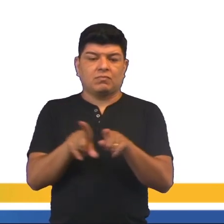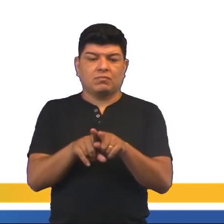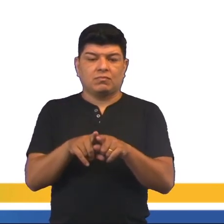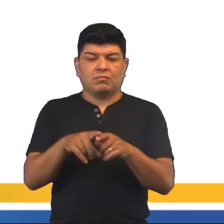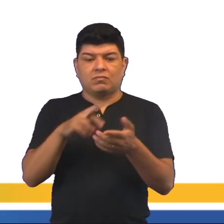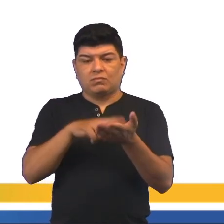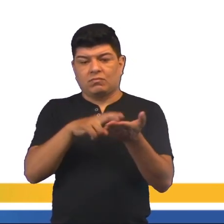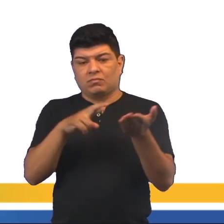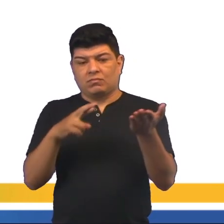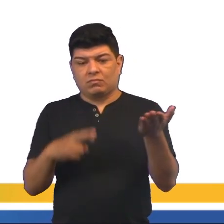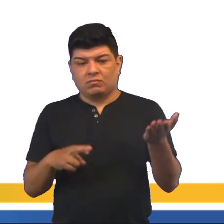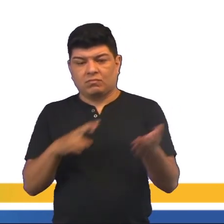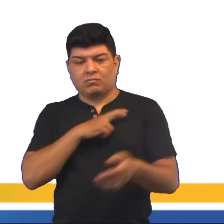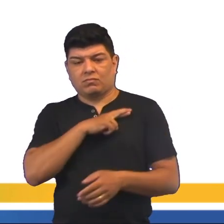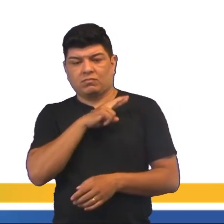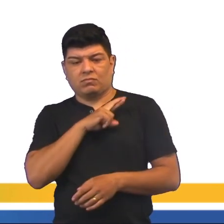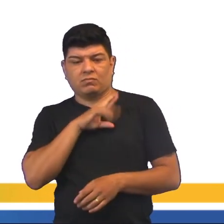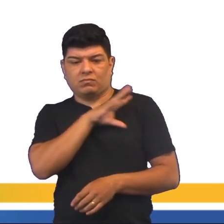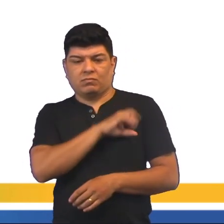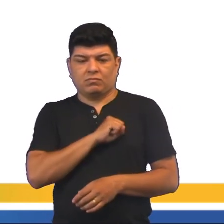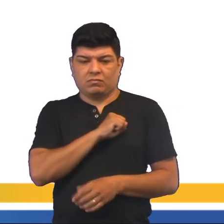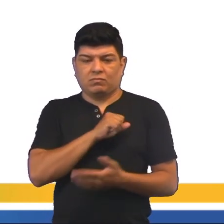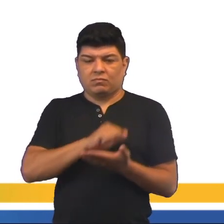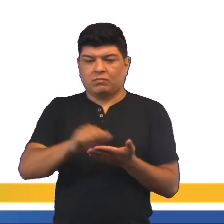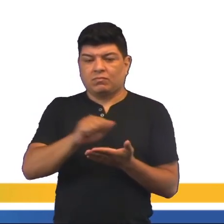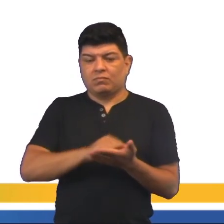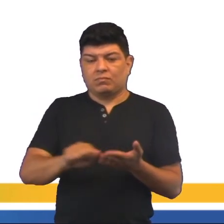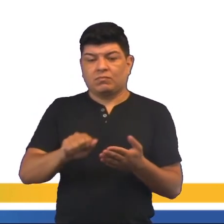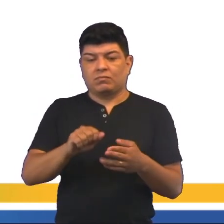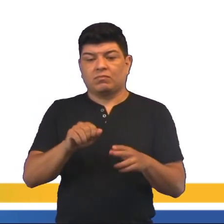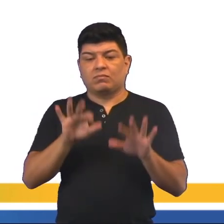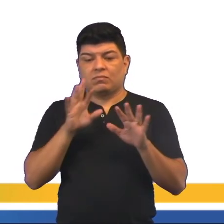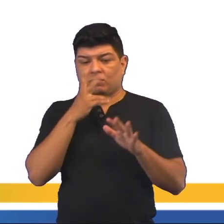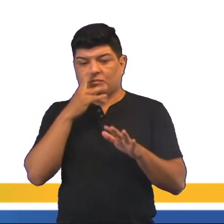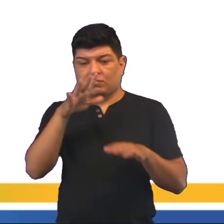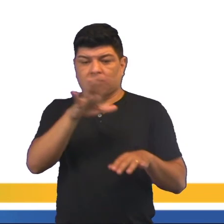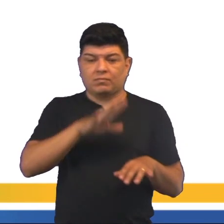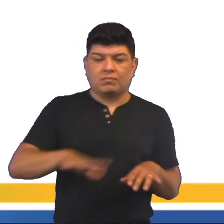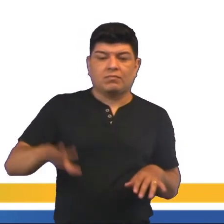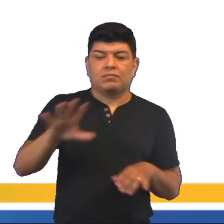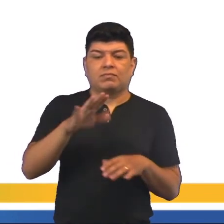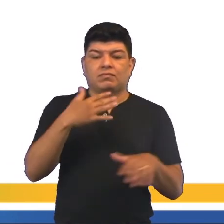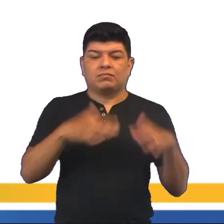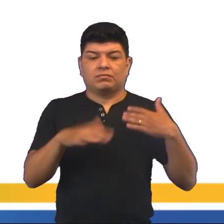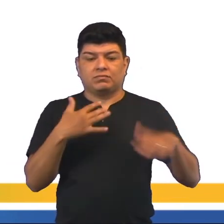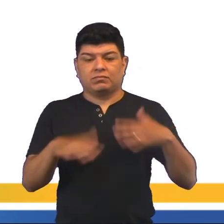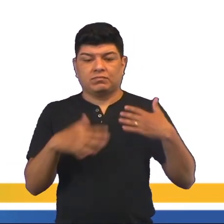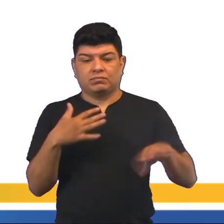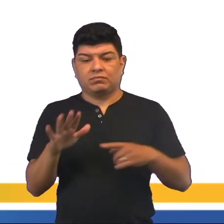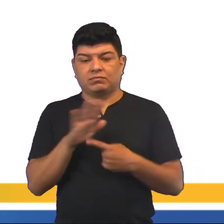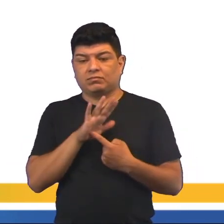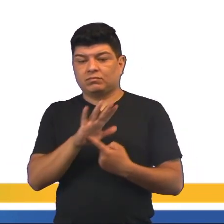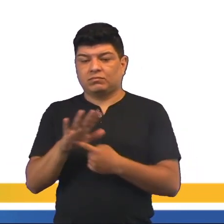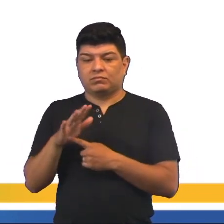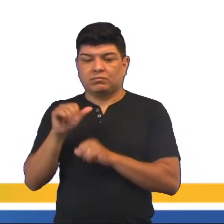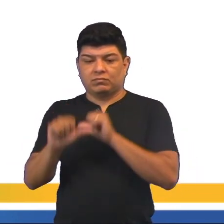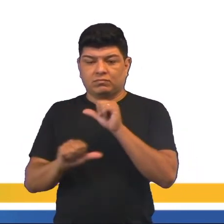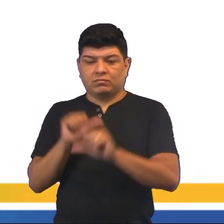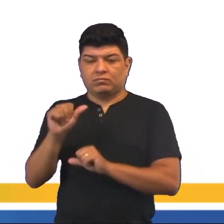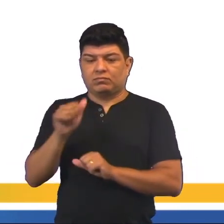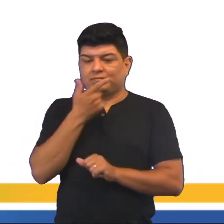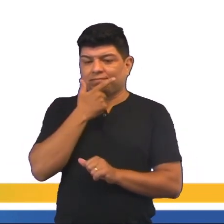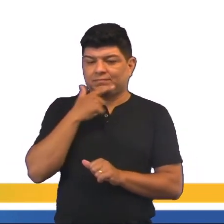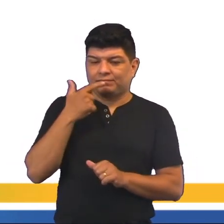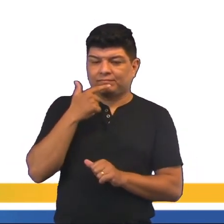como do cinema e mesmo do romance escrito. Essa generalidade se aplica também ao movimento implícito na